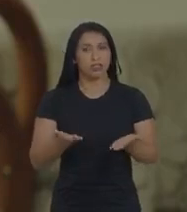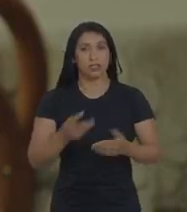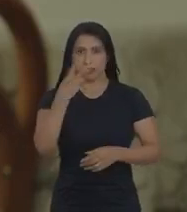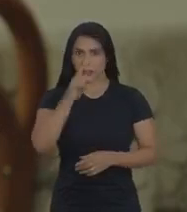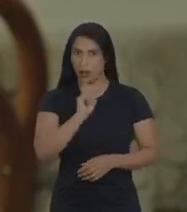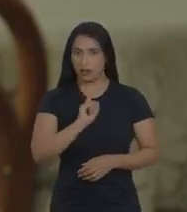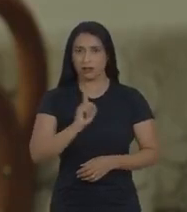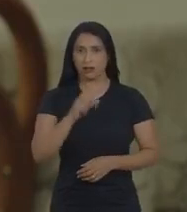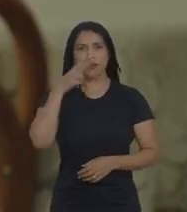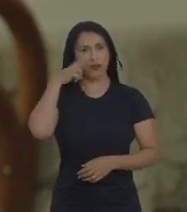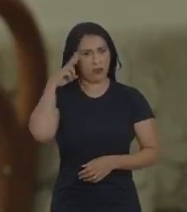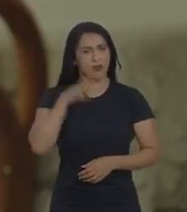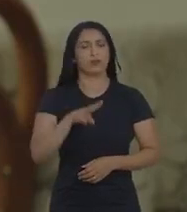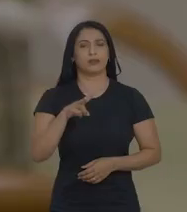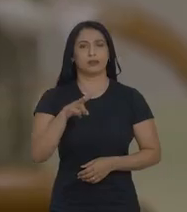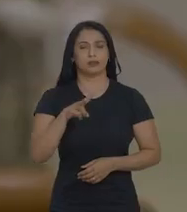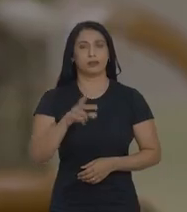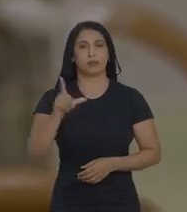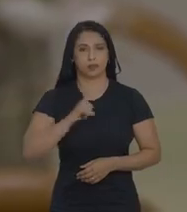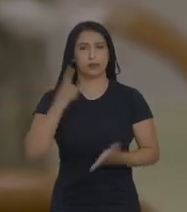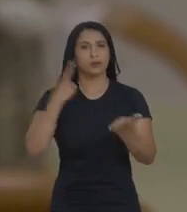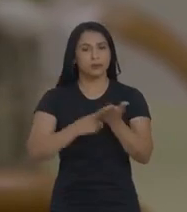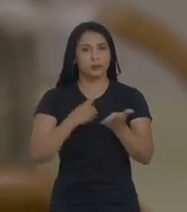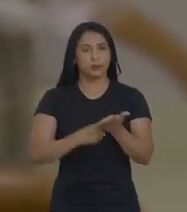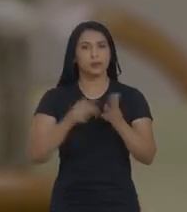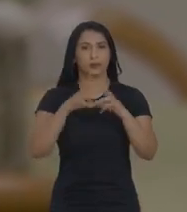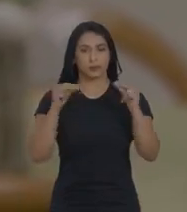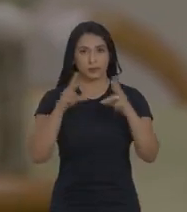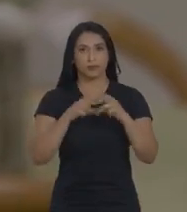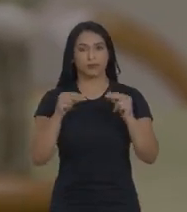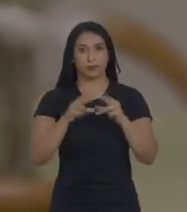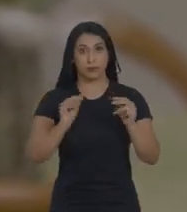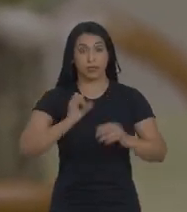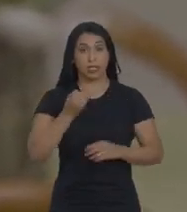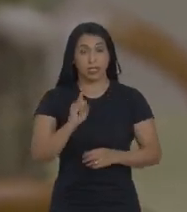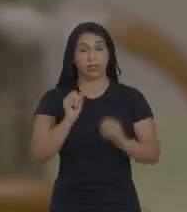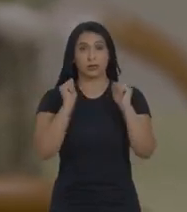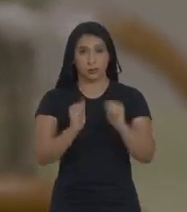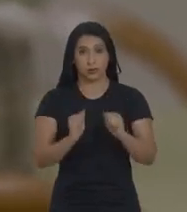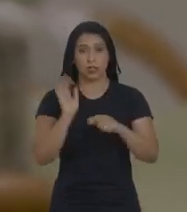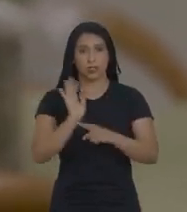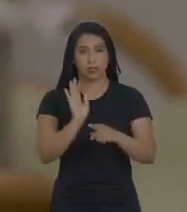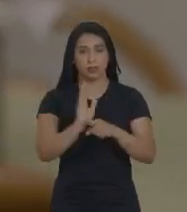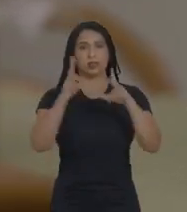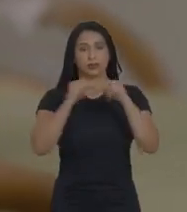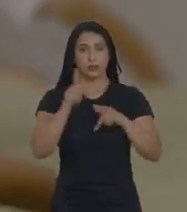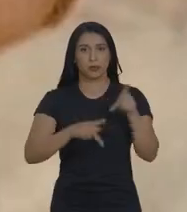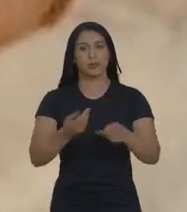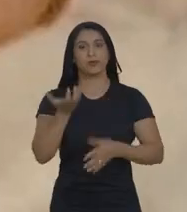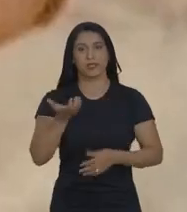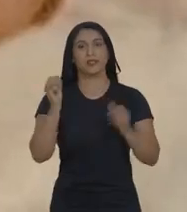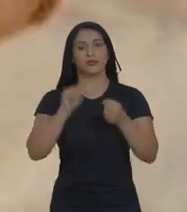cega não, eu sou mãe que enxerga. Nós temos um compromisso com Brasília. Então, se ele puder ajudar Brasília, se o povo